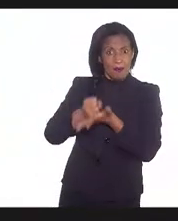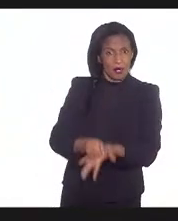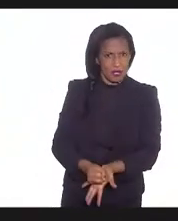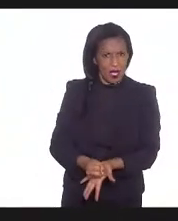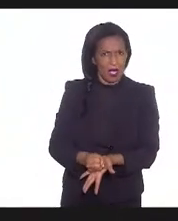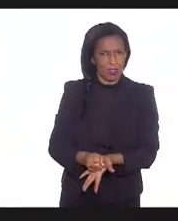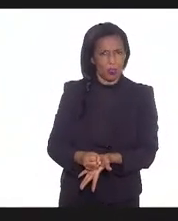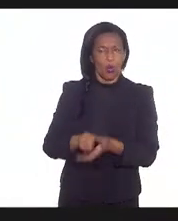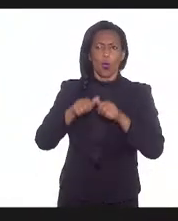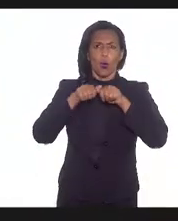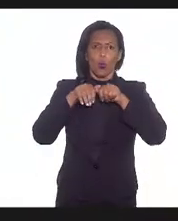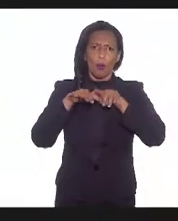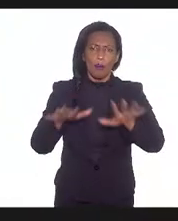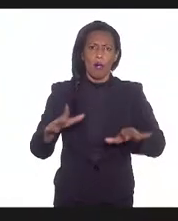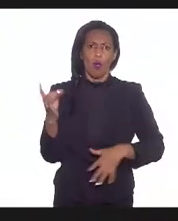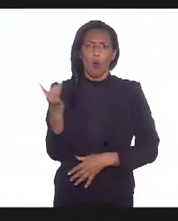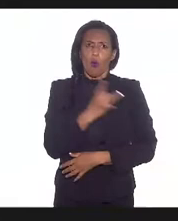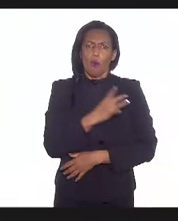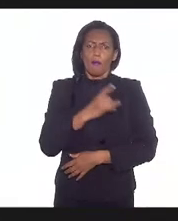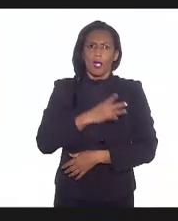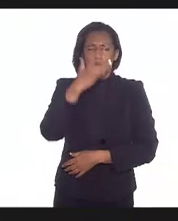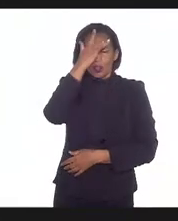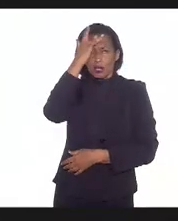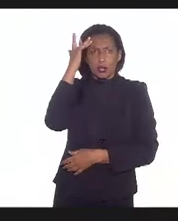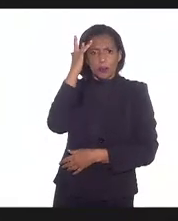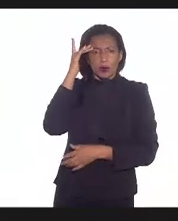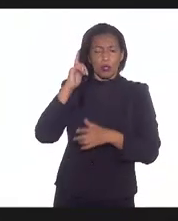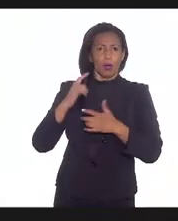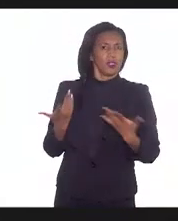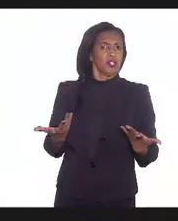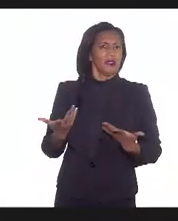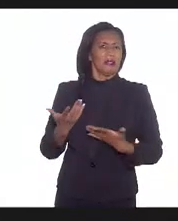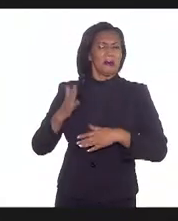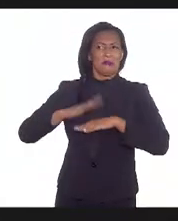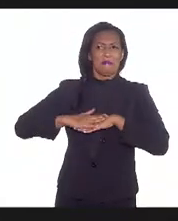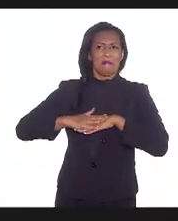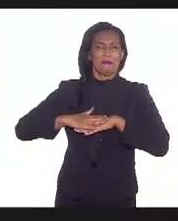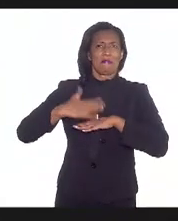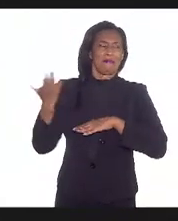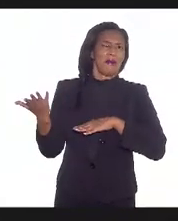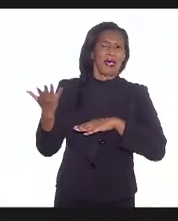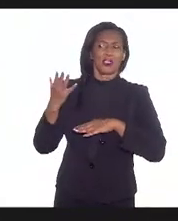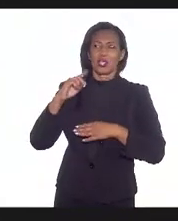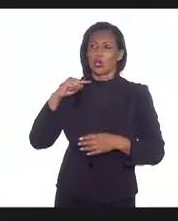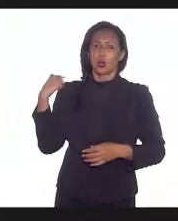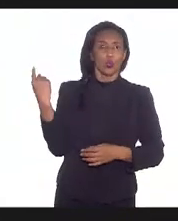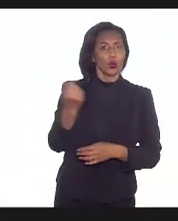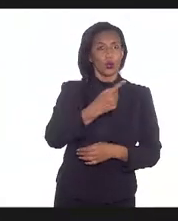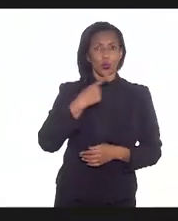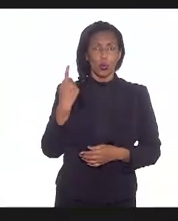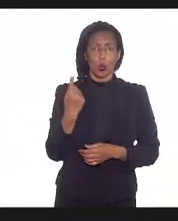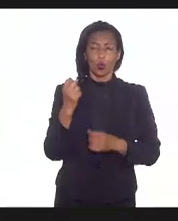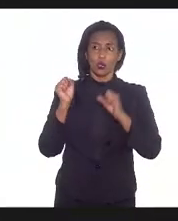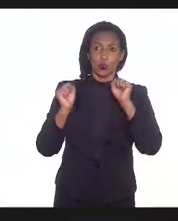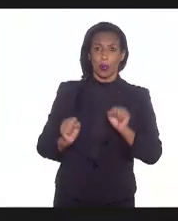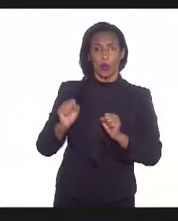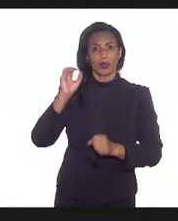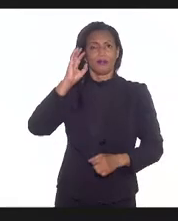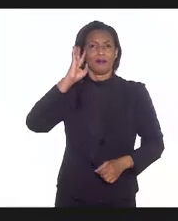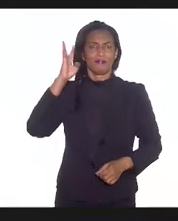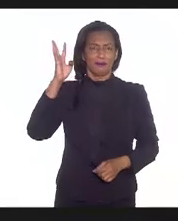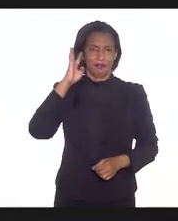com a pandemia, o medo dessas pessoas, e é um medo mais do que todos podem se imaginar,